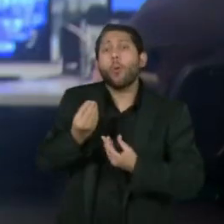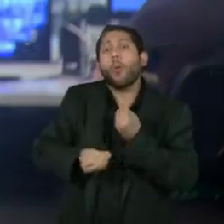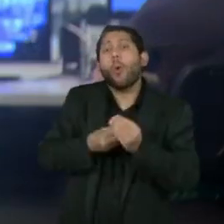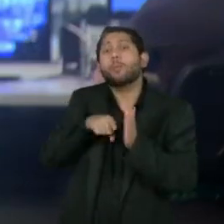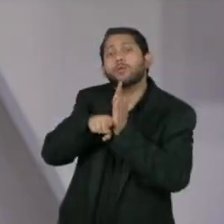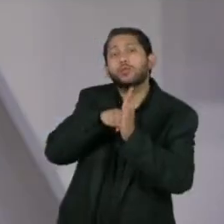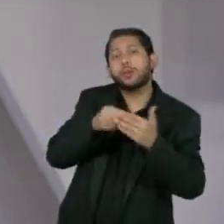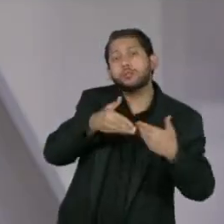da investigação.